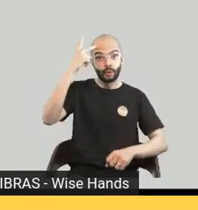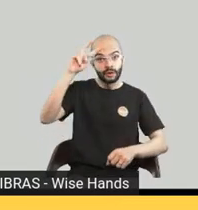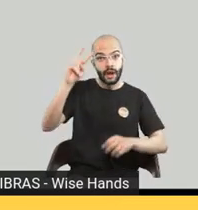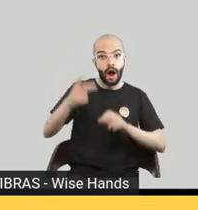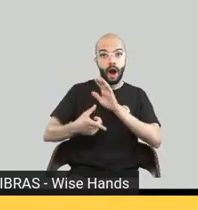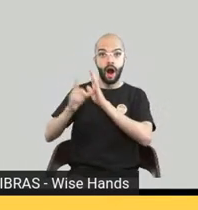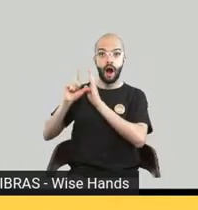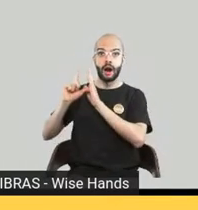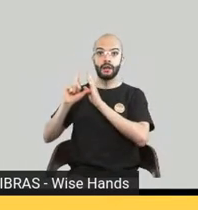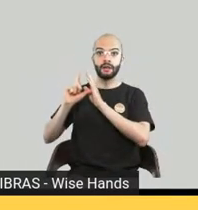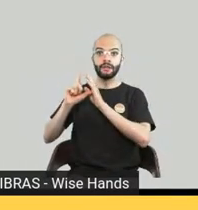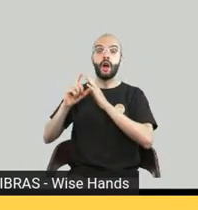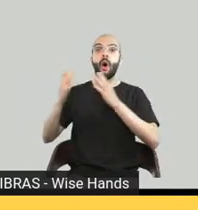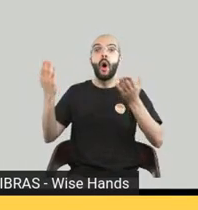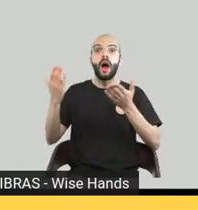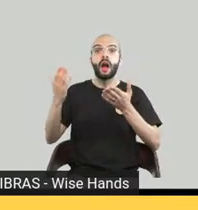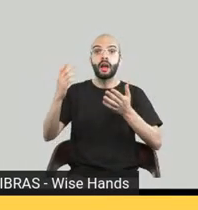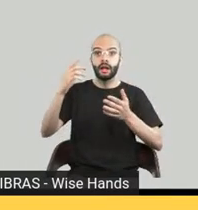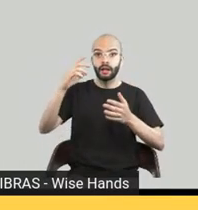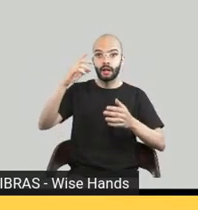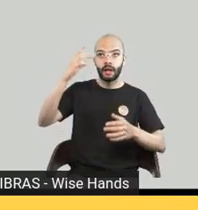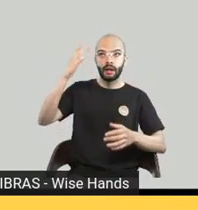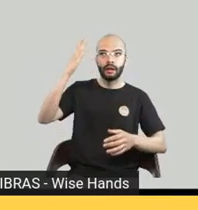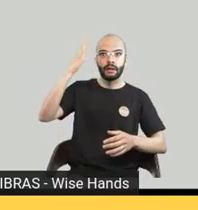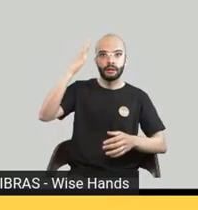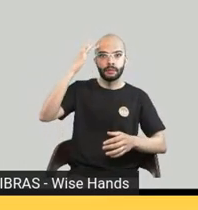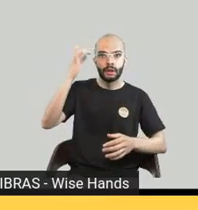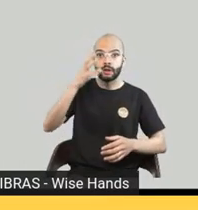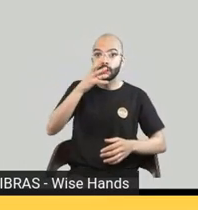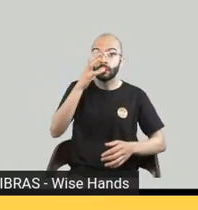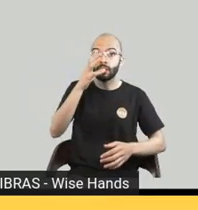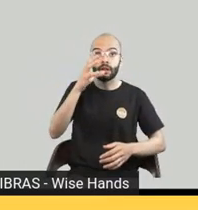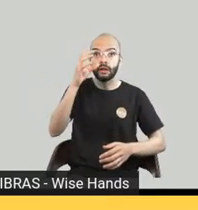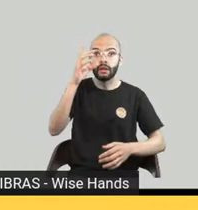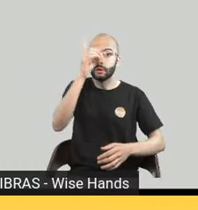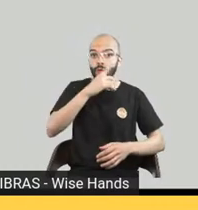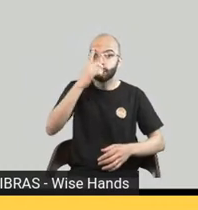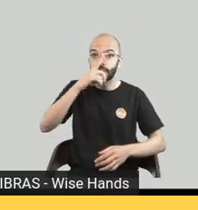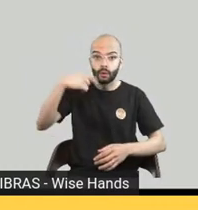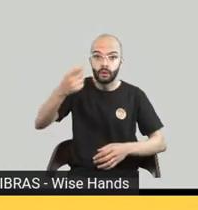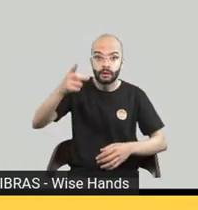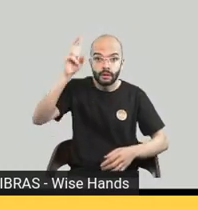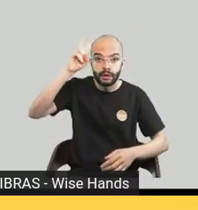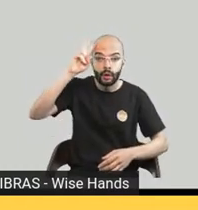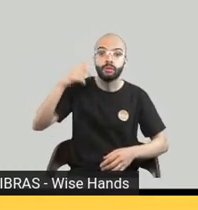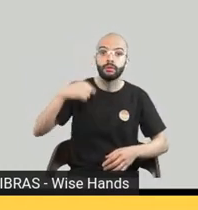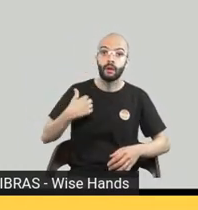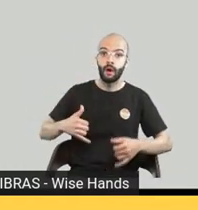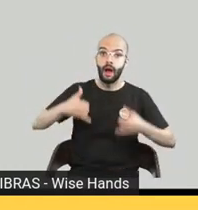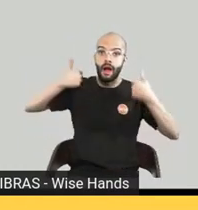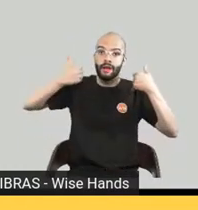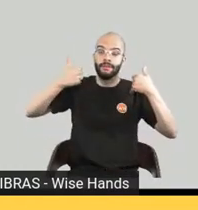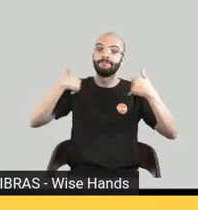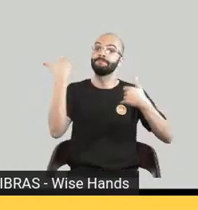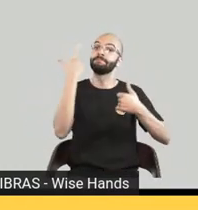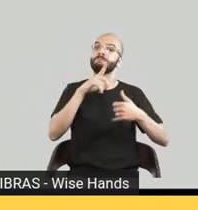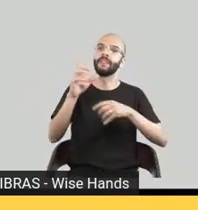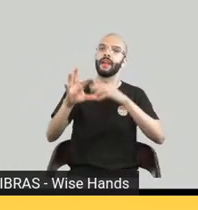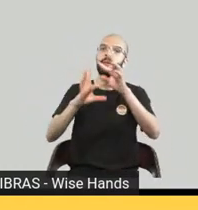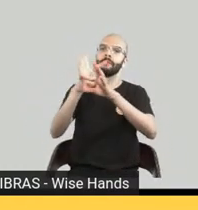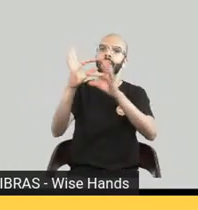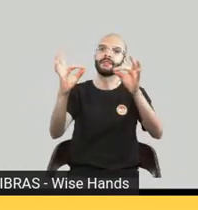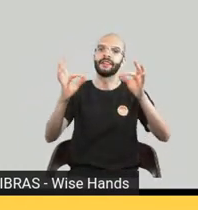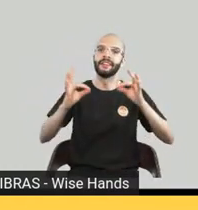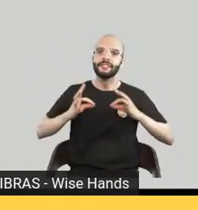quero lembrar que para os meus alunos que sábado que vem a gente começa a nova disciplina então me aguardem e eu passo a